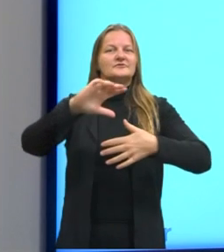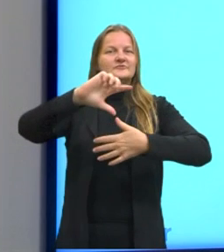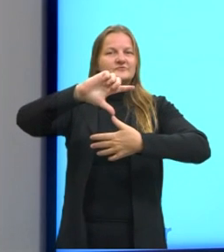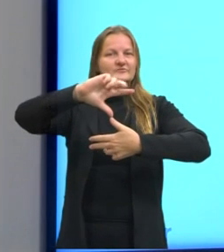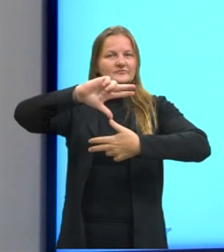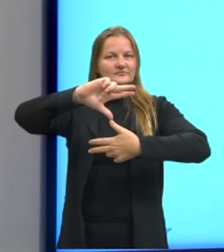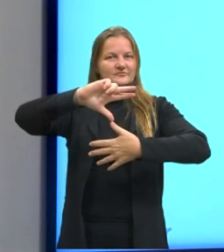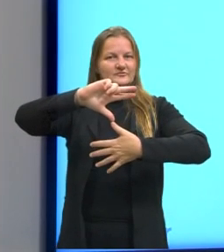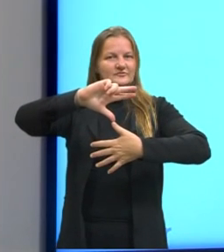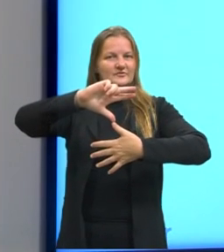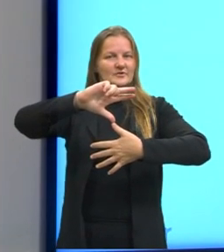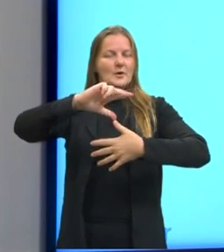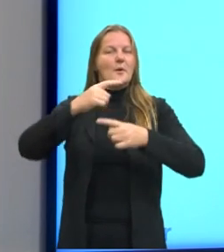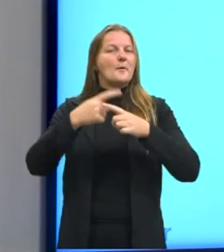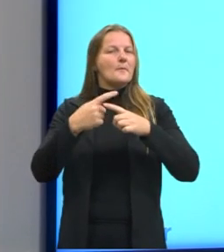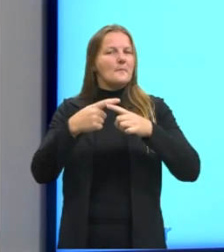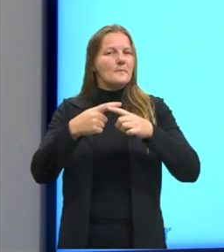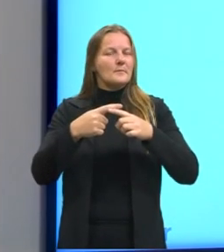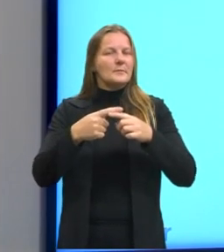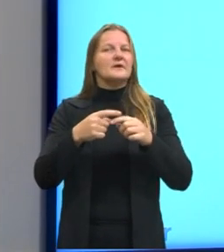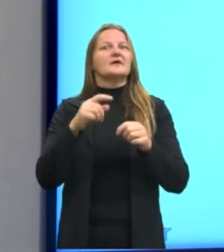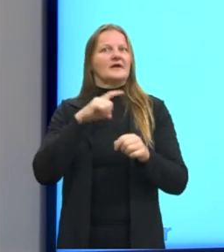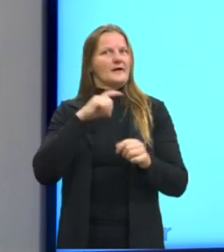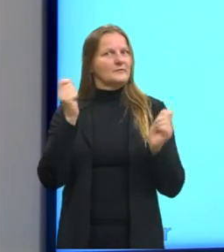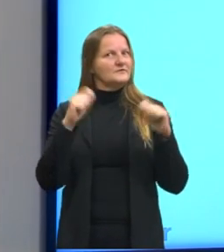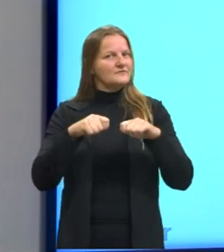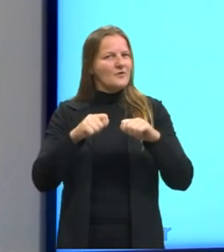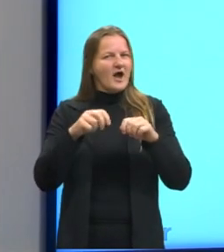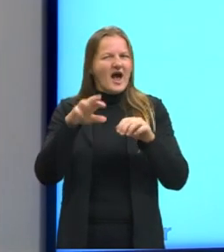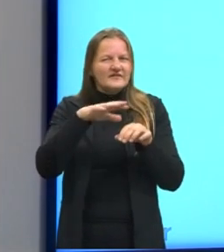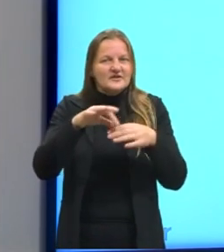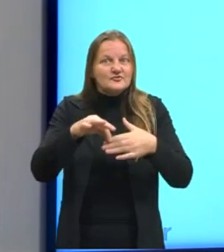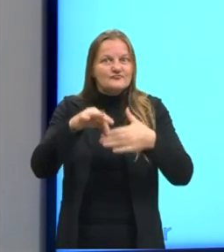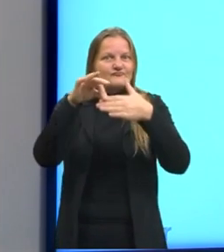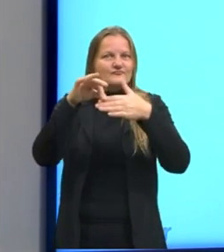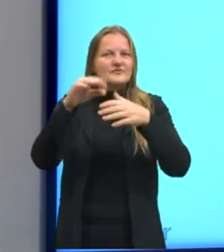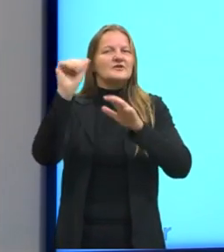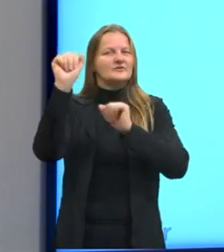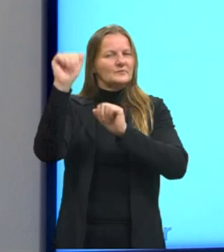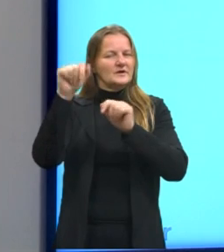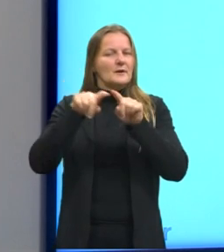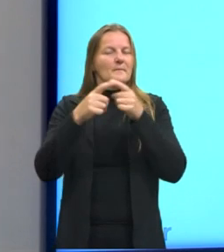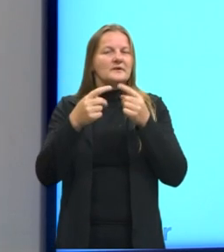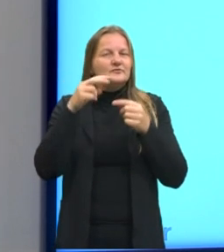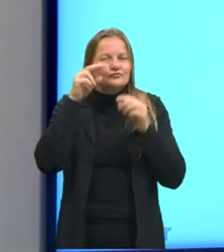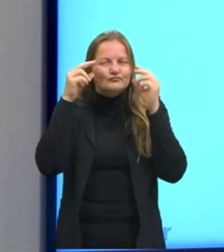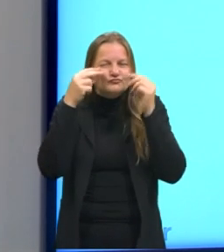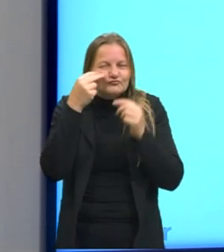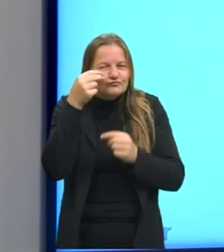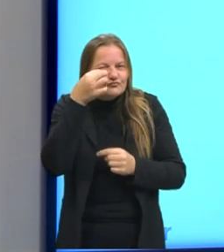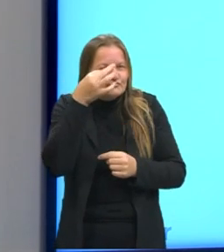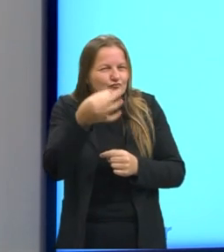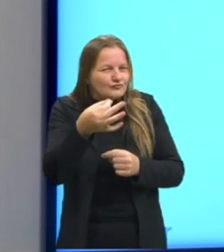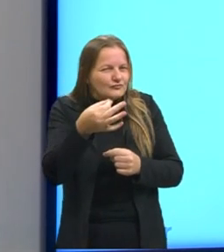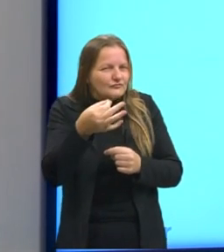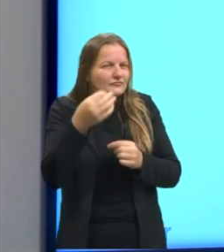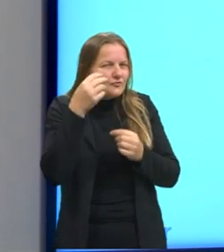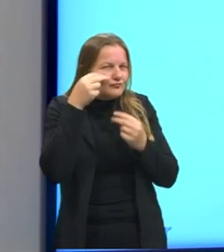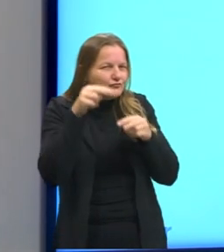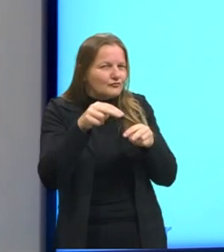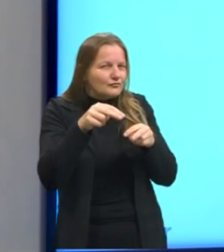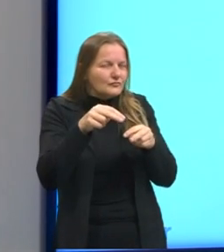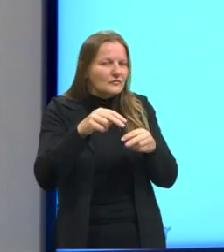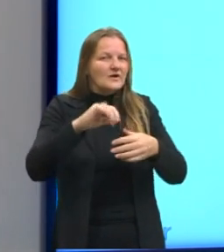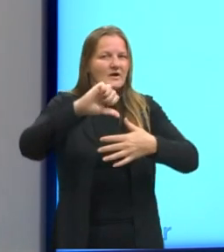-americanas. Vai destacar também regiões espanholas. Mas o olhar do Enem se volta mais para a